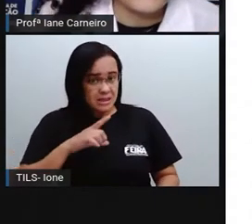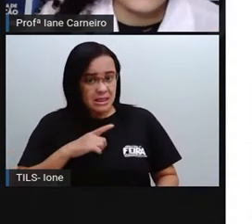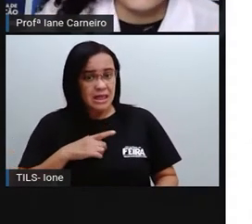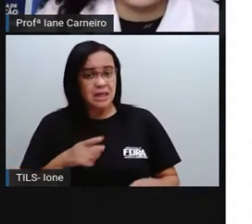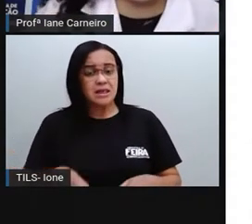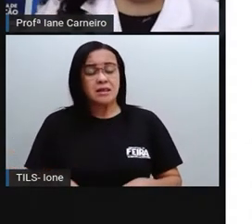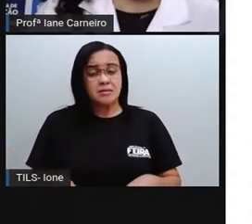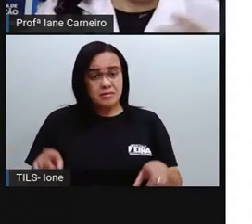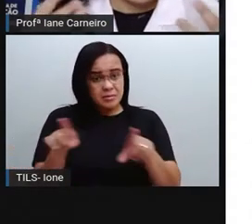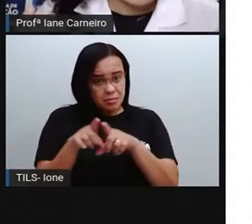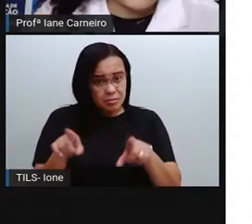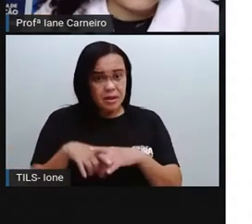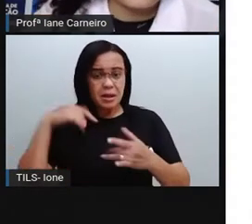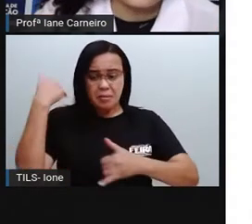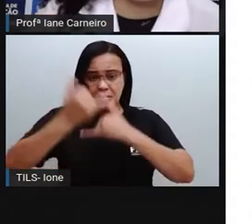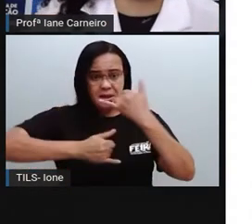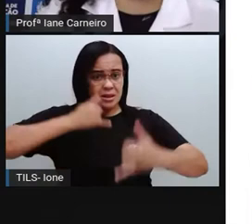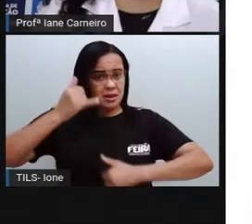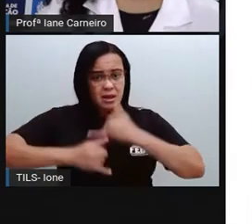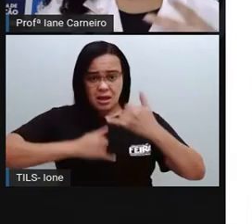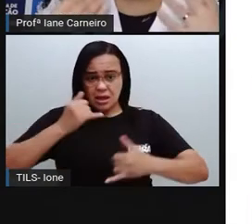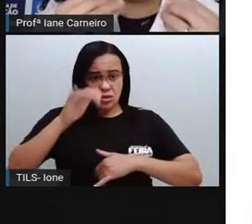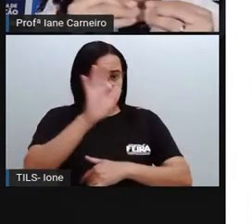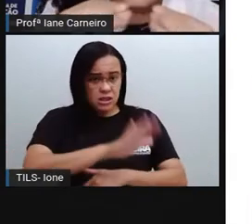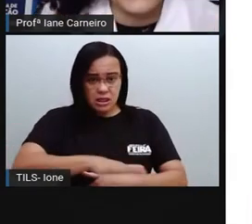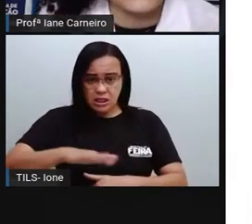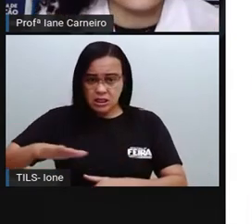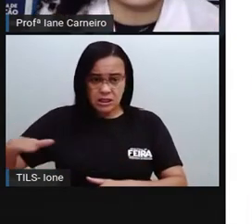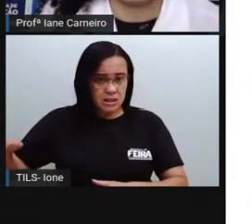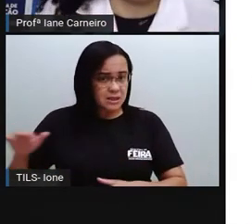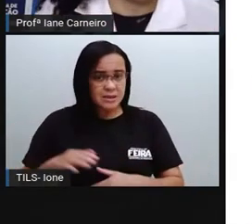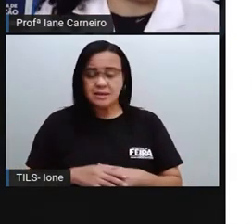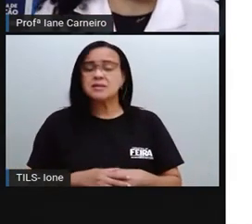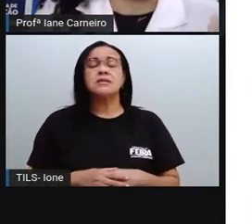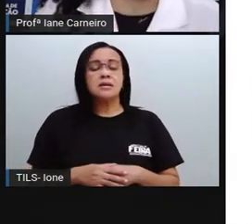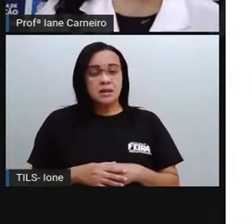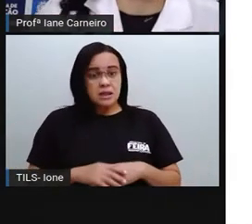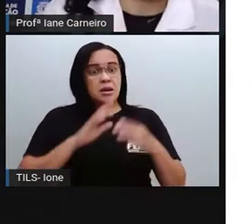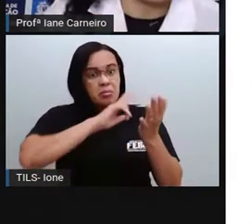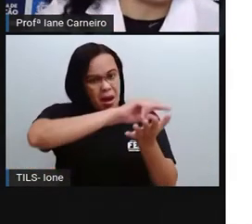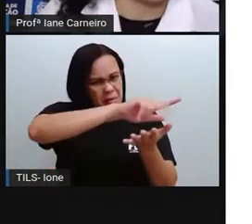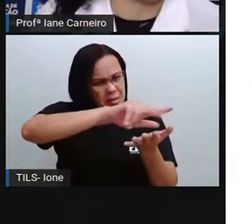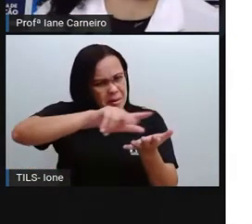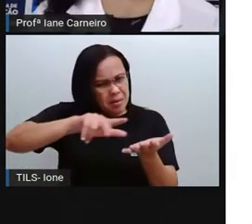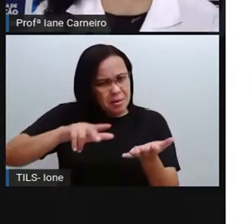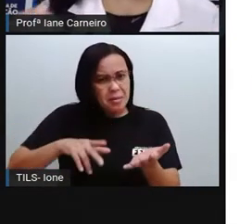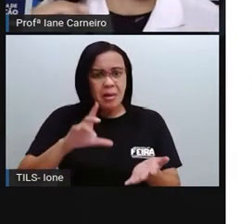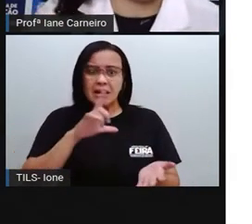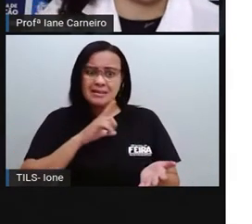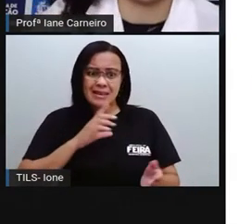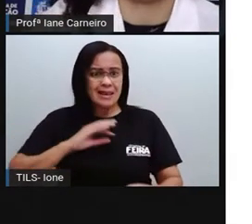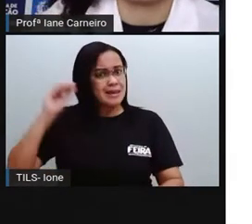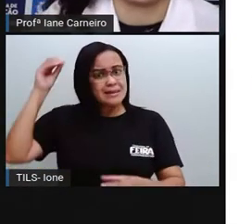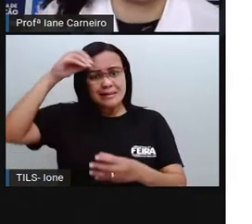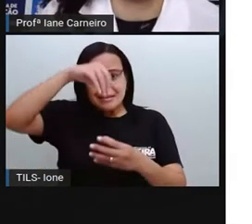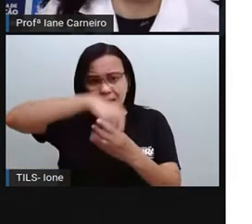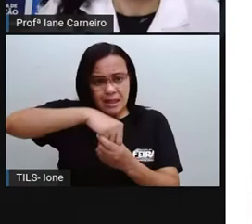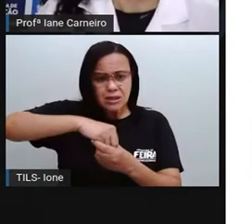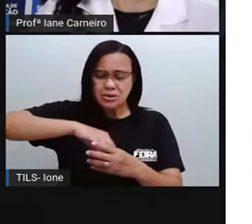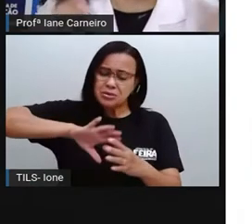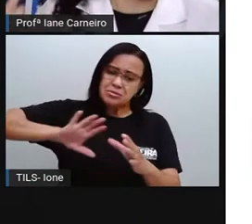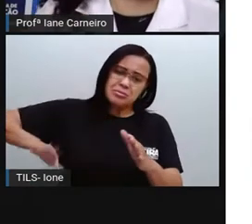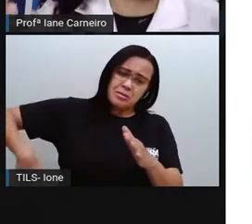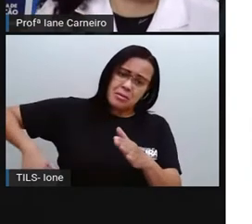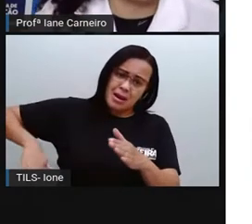brinquedos de criança, coisas, por exemplo, coisas de berço, que a gente sabe que a pessoa não vai levar para a praia para se divertir lá na praia,